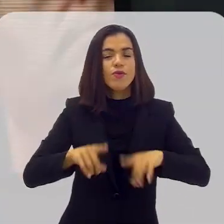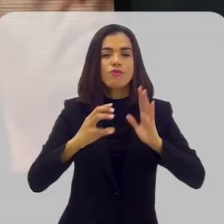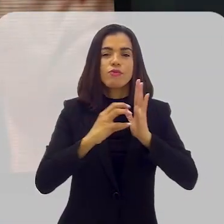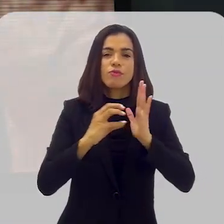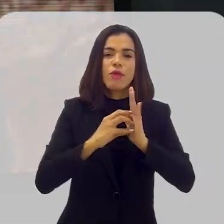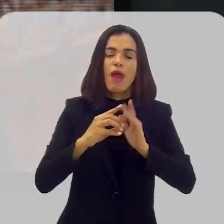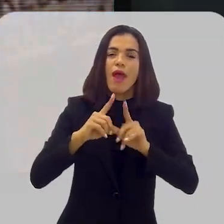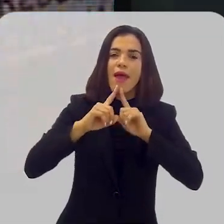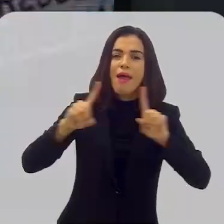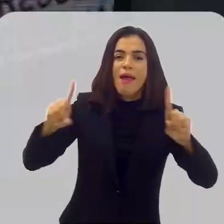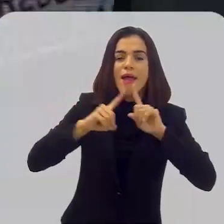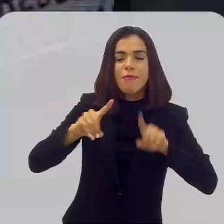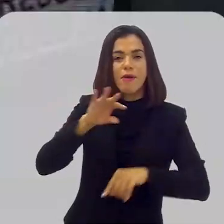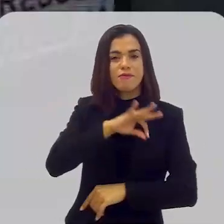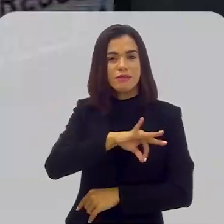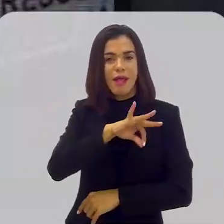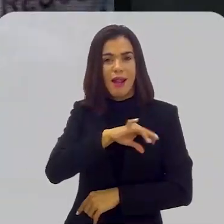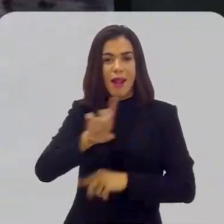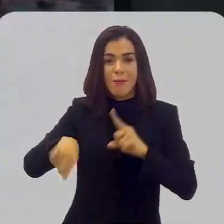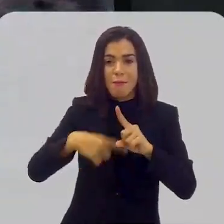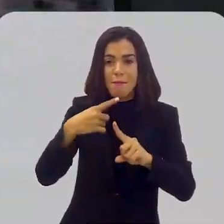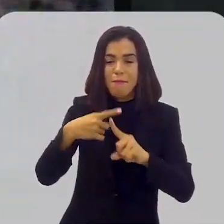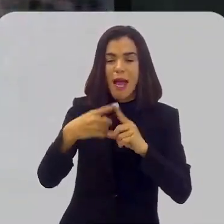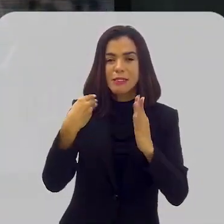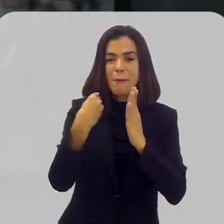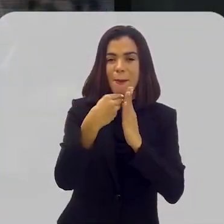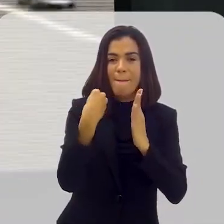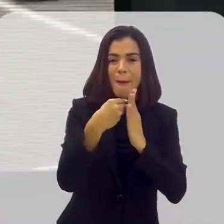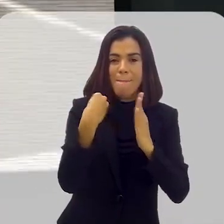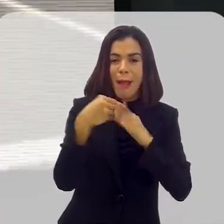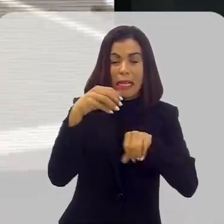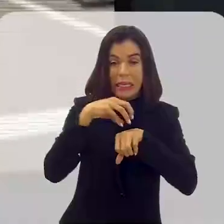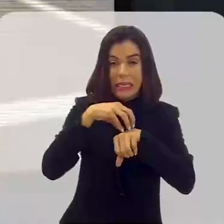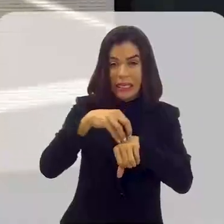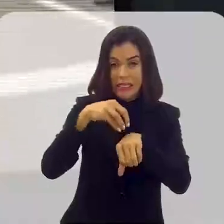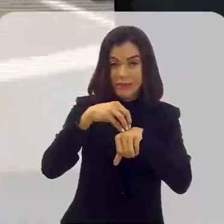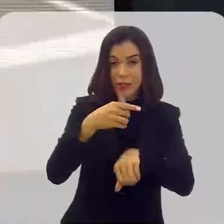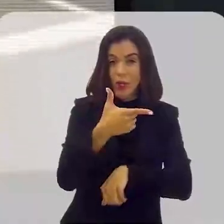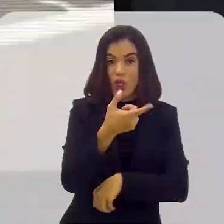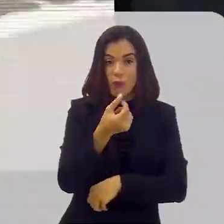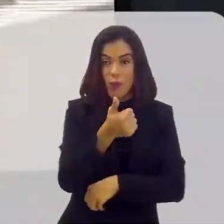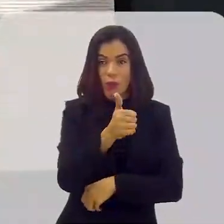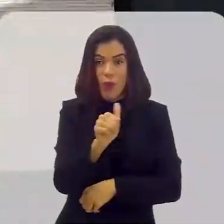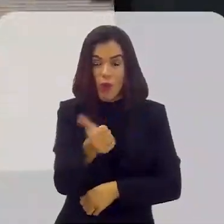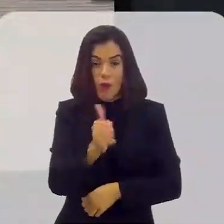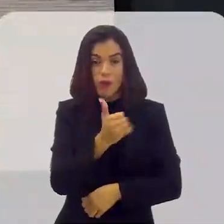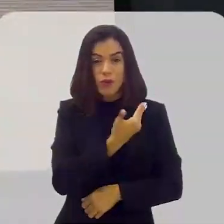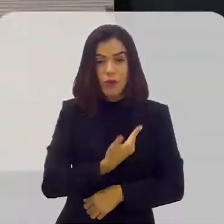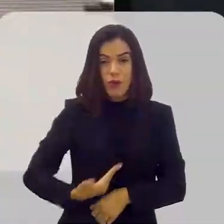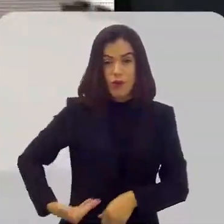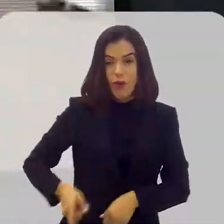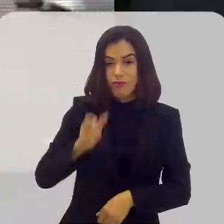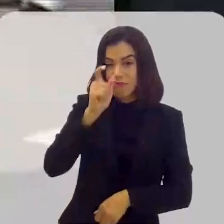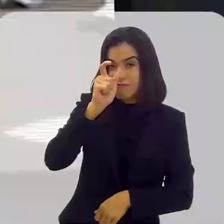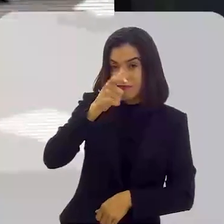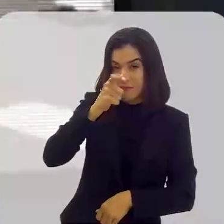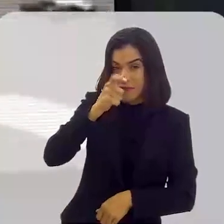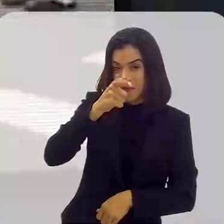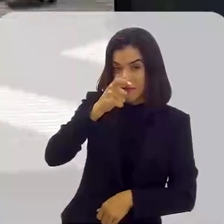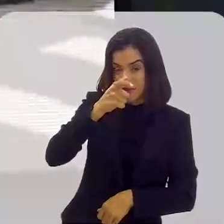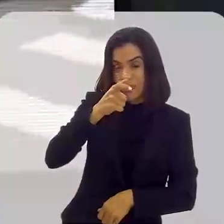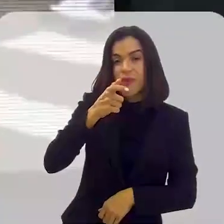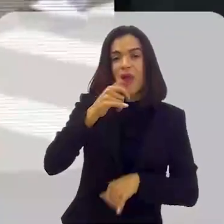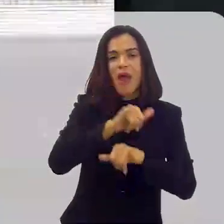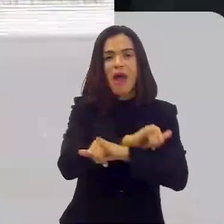reivindicavam piso salarial e vale-transporte. No mesmo ano, 2011, o governador do Rio,